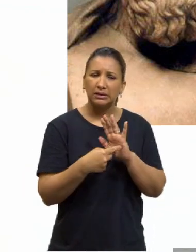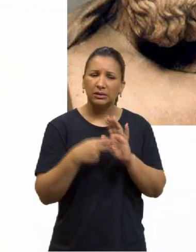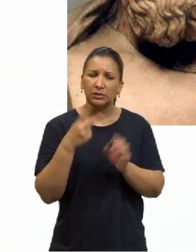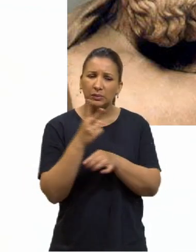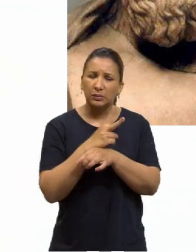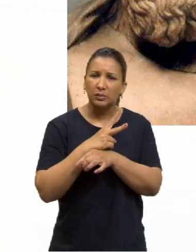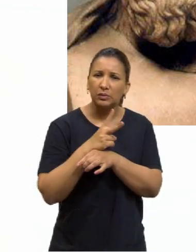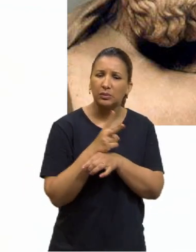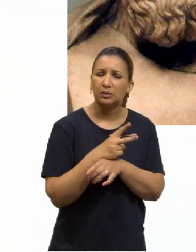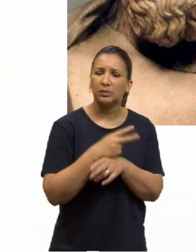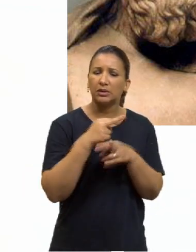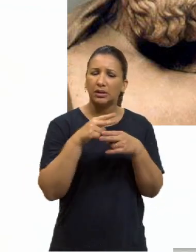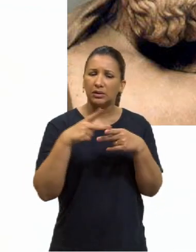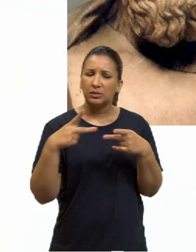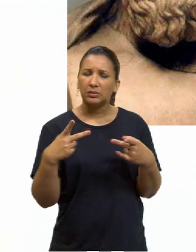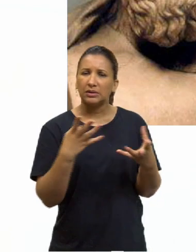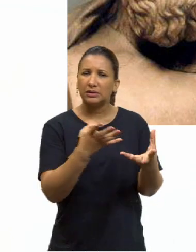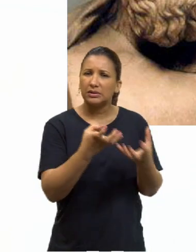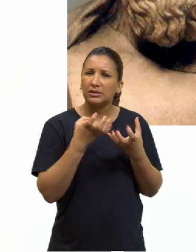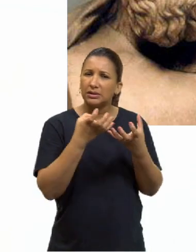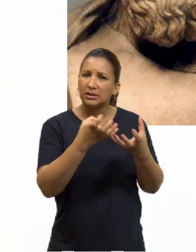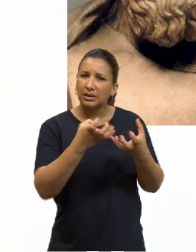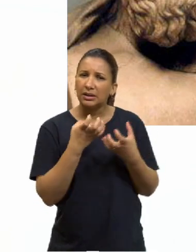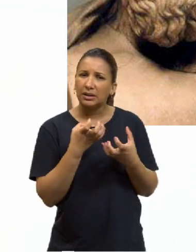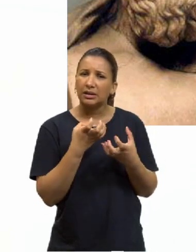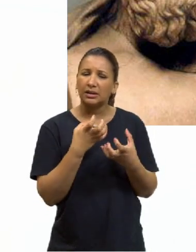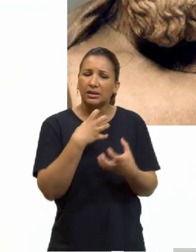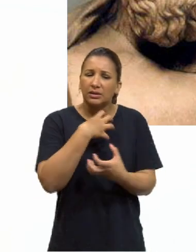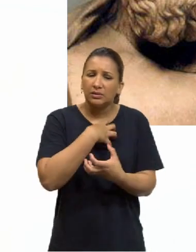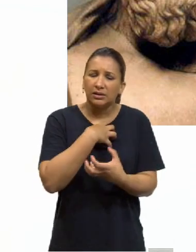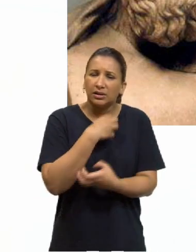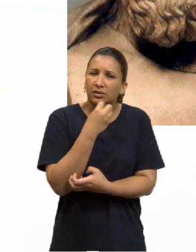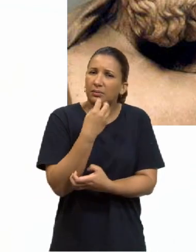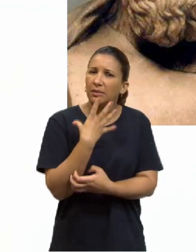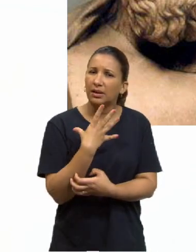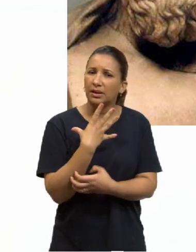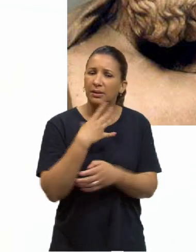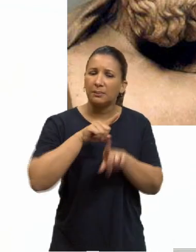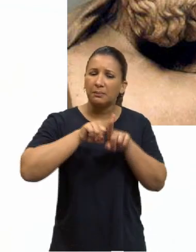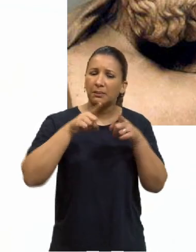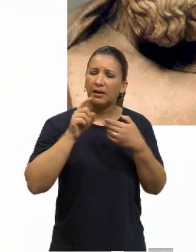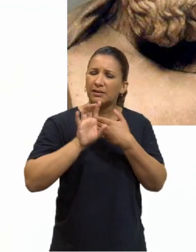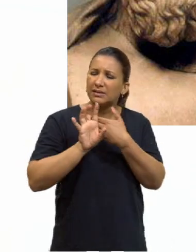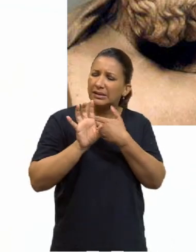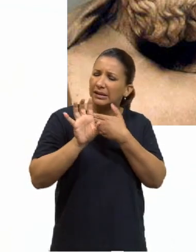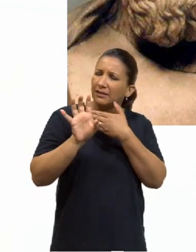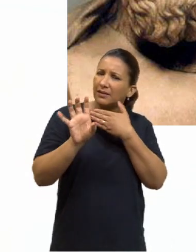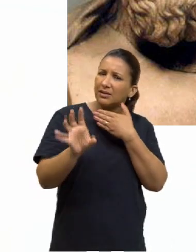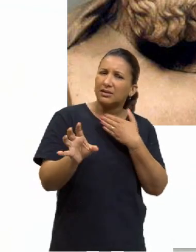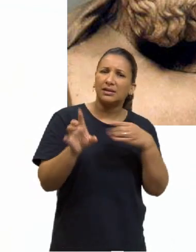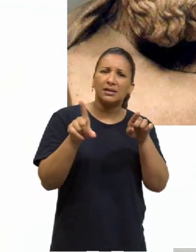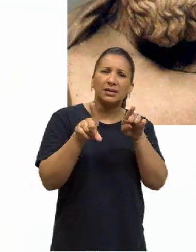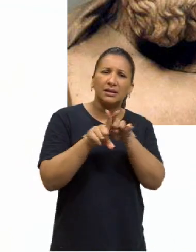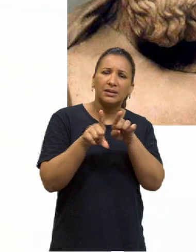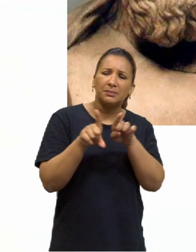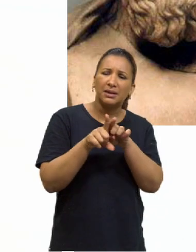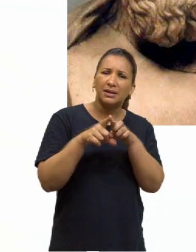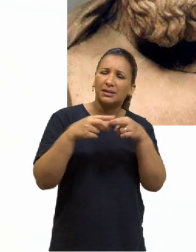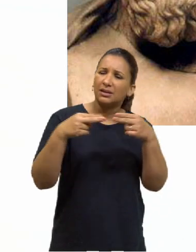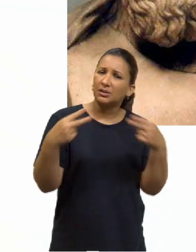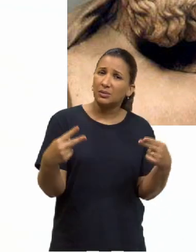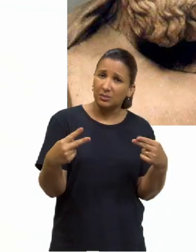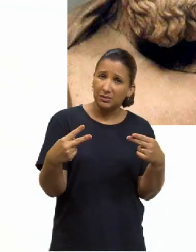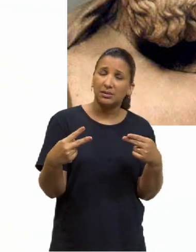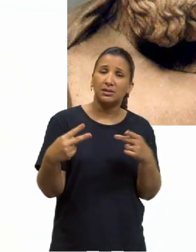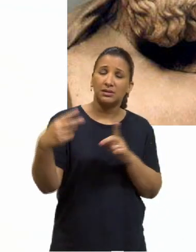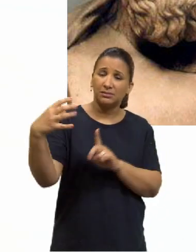que te satisfaz, lhe dá prazer, mas você afasta, você se distancia daquilo que lhe